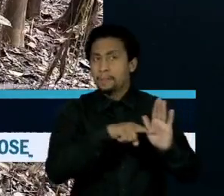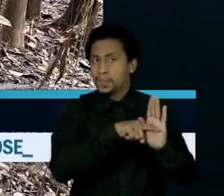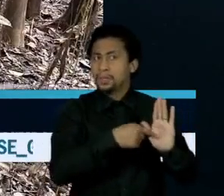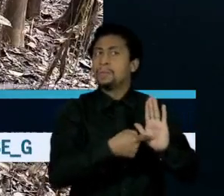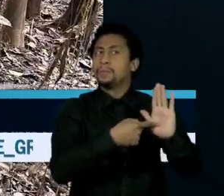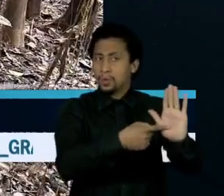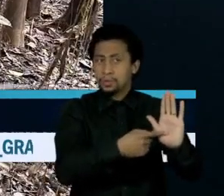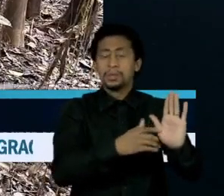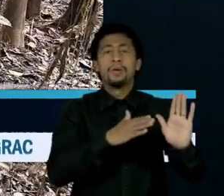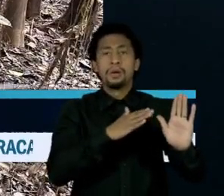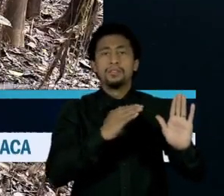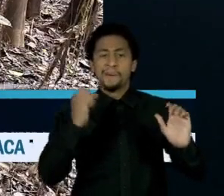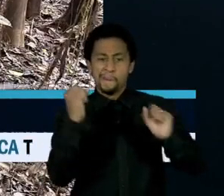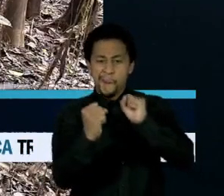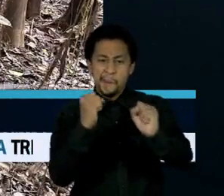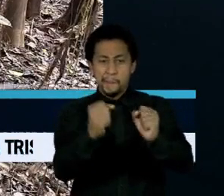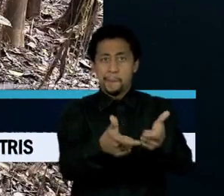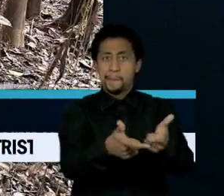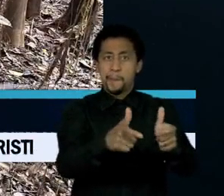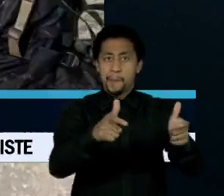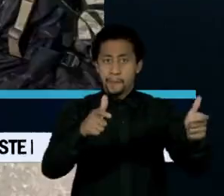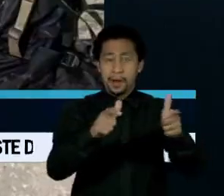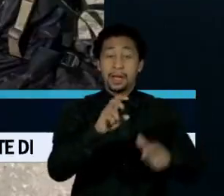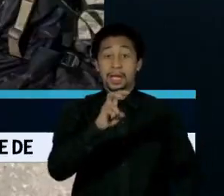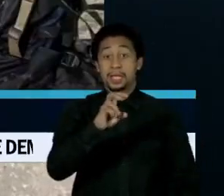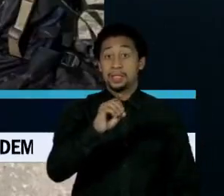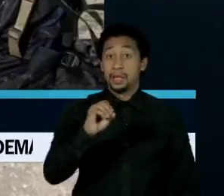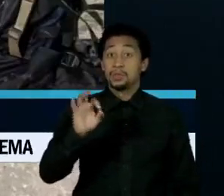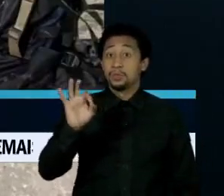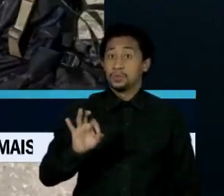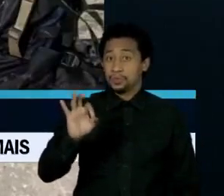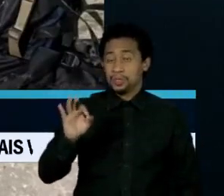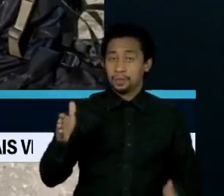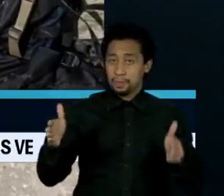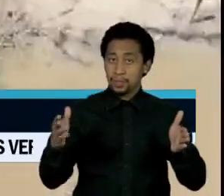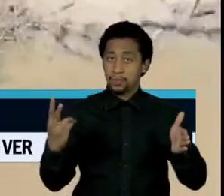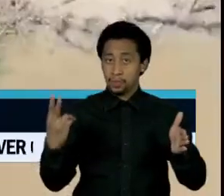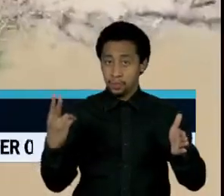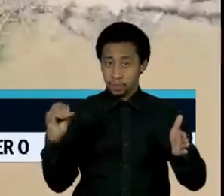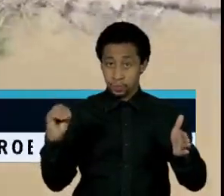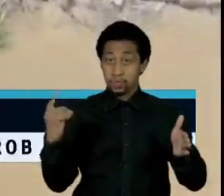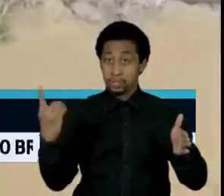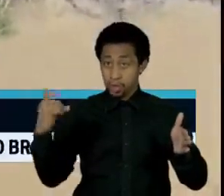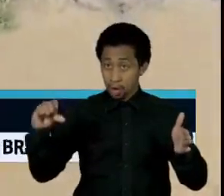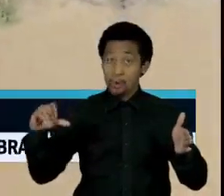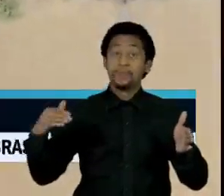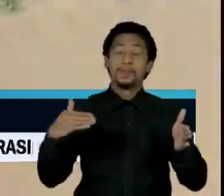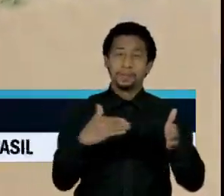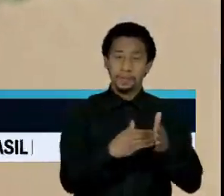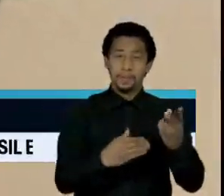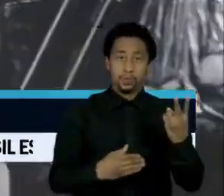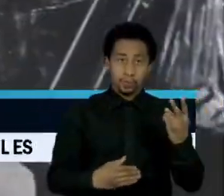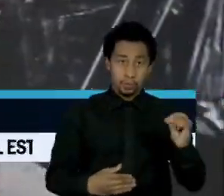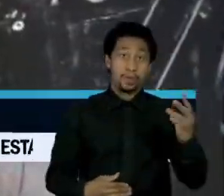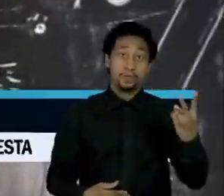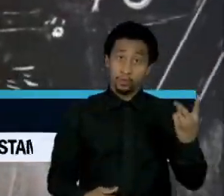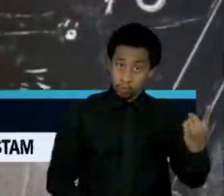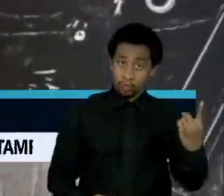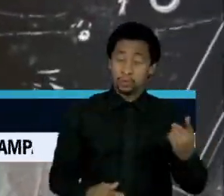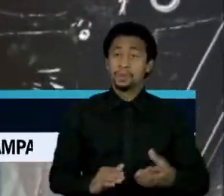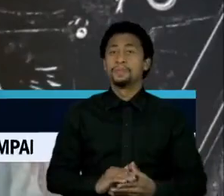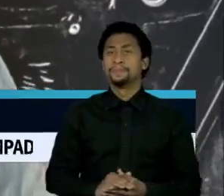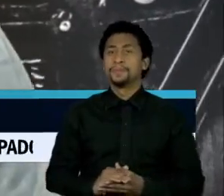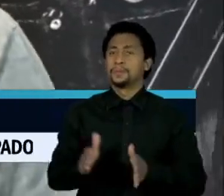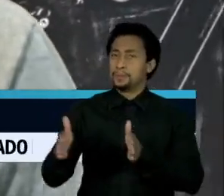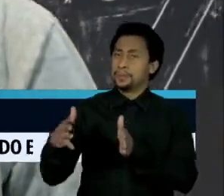500% entre 2019 e 2021. Em termos de insegurança na Amazônia, o que era ruim ficou ainda pior.